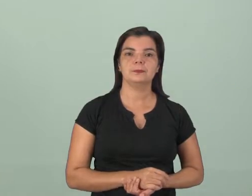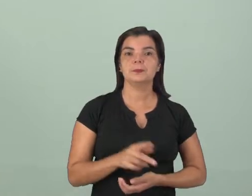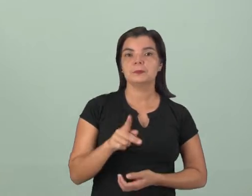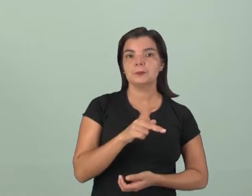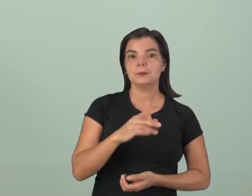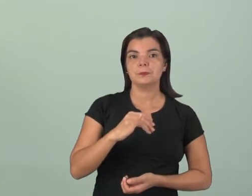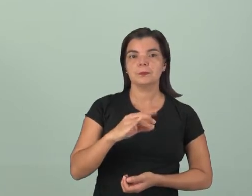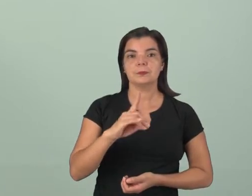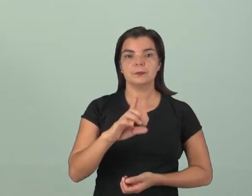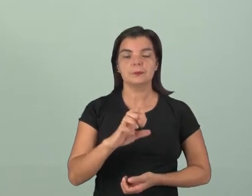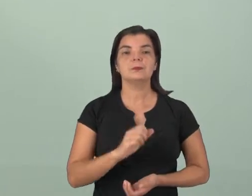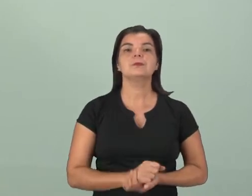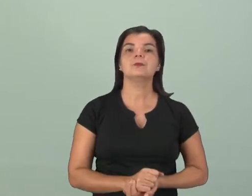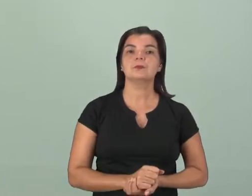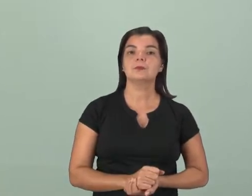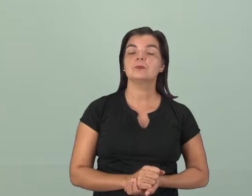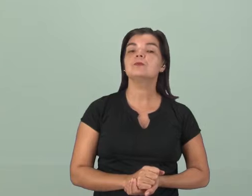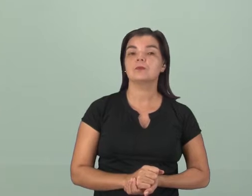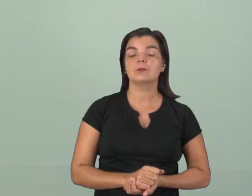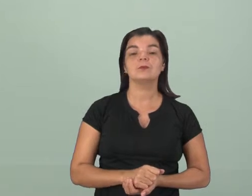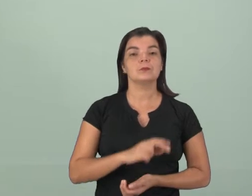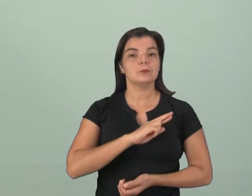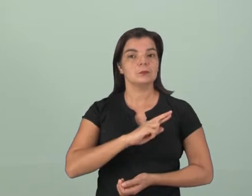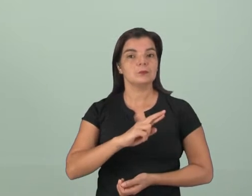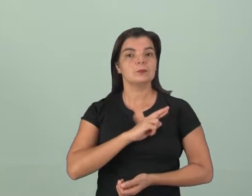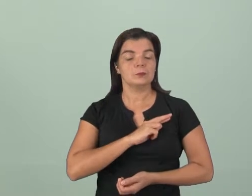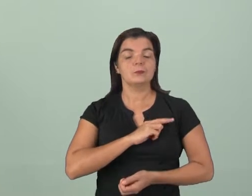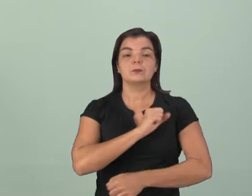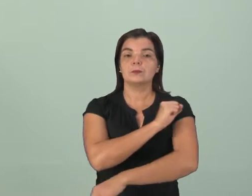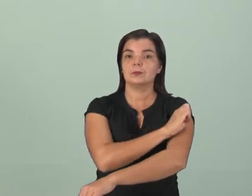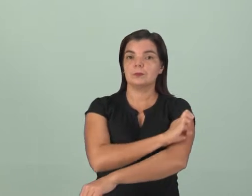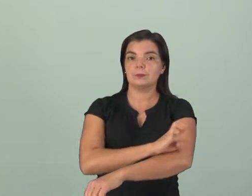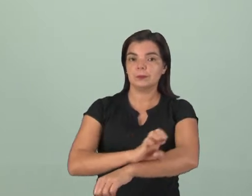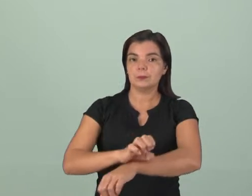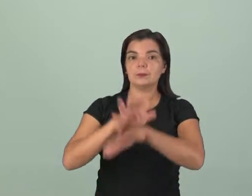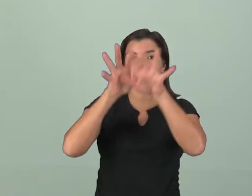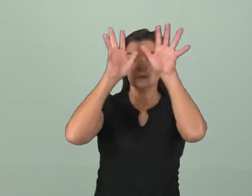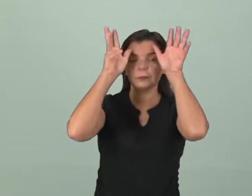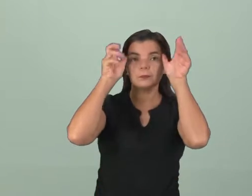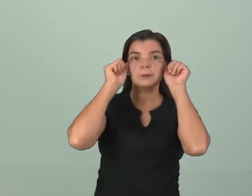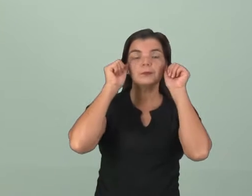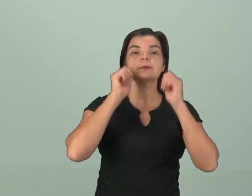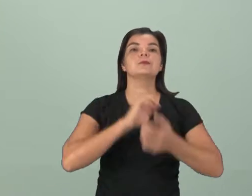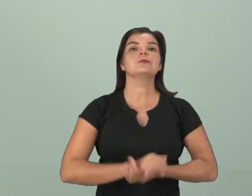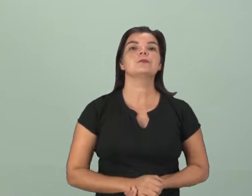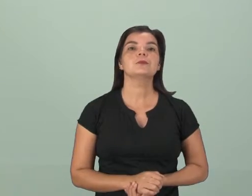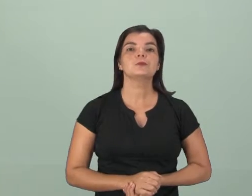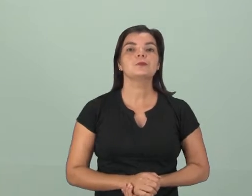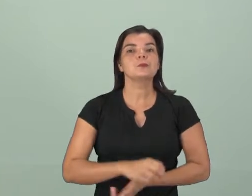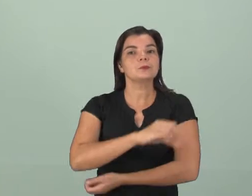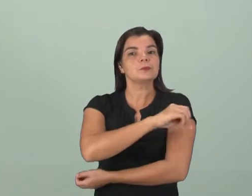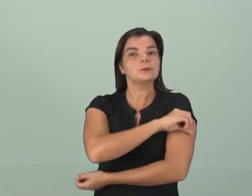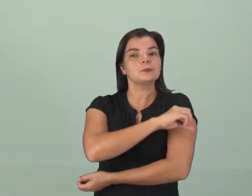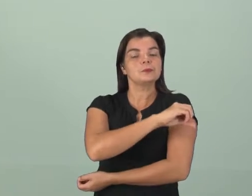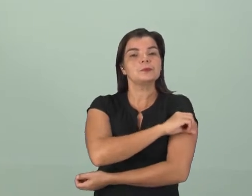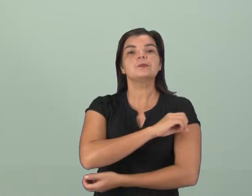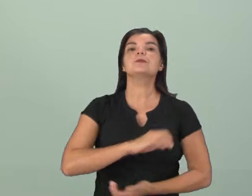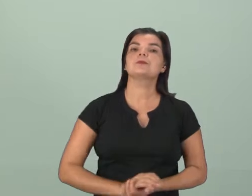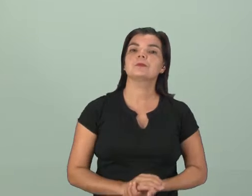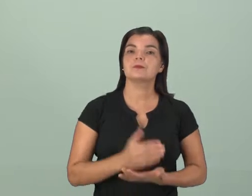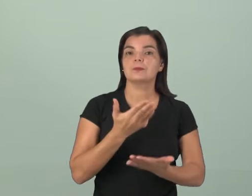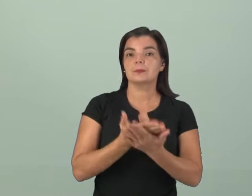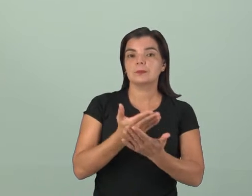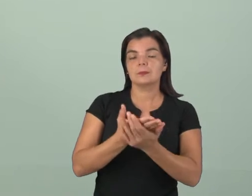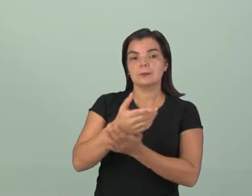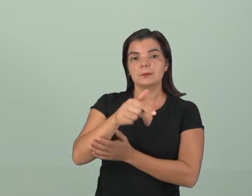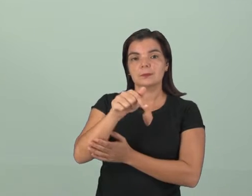Professor Cid Mauro, assessor de ensino religioso da Secretaria de Educação do Estado do Acre, com o nono ano, na